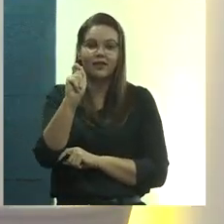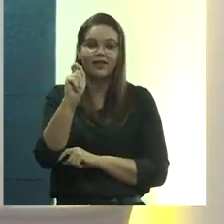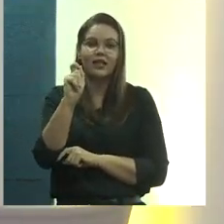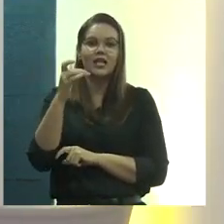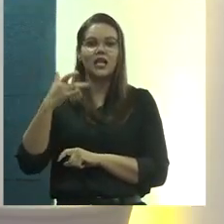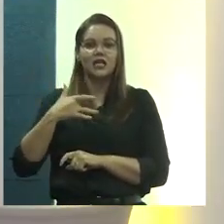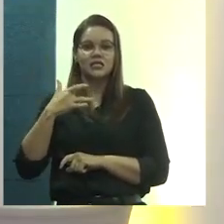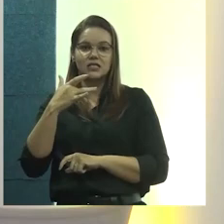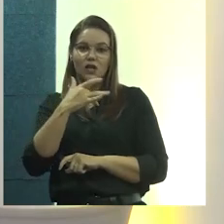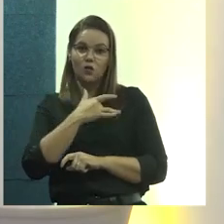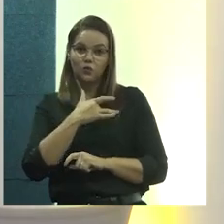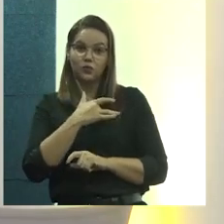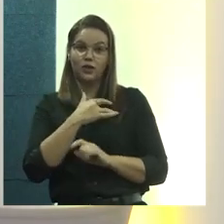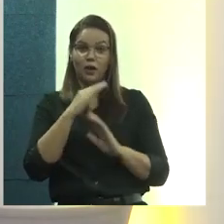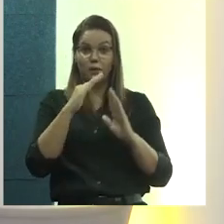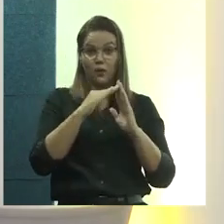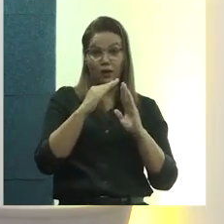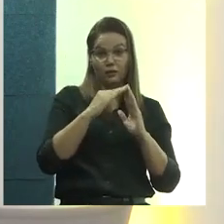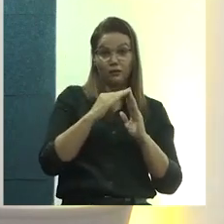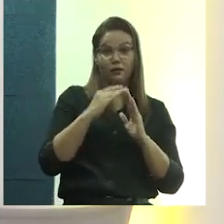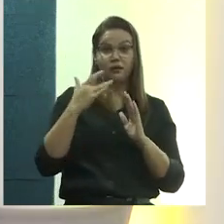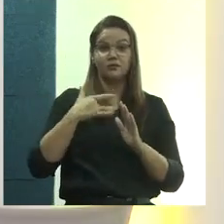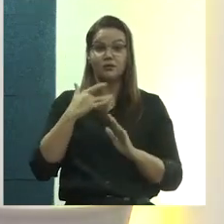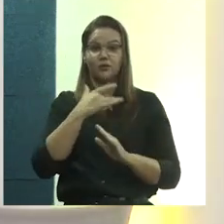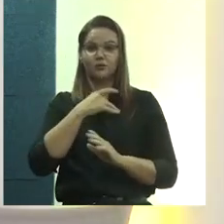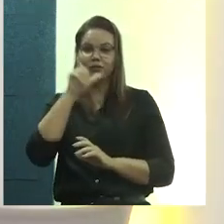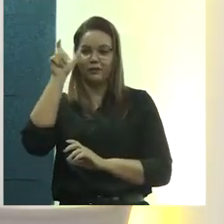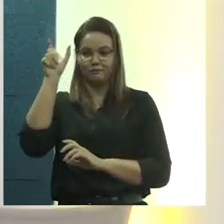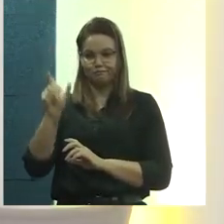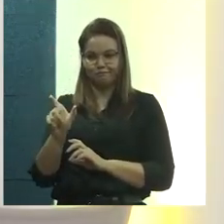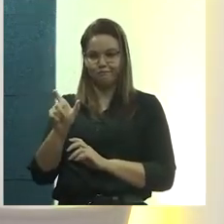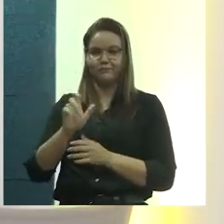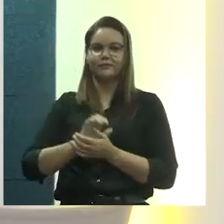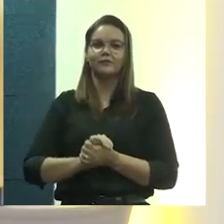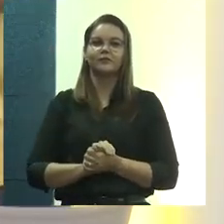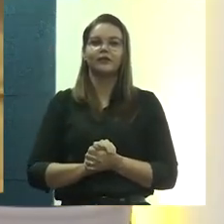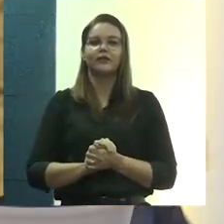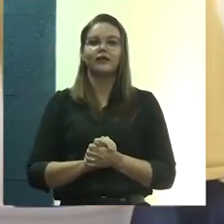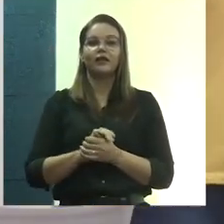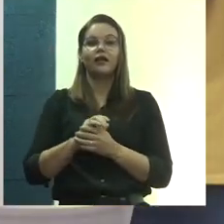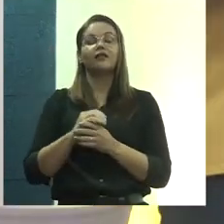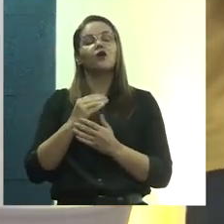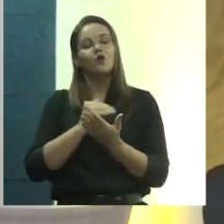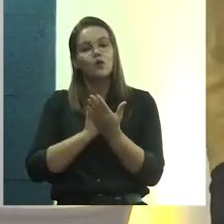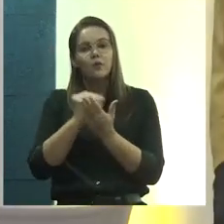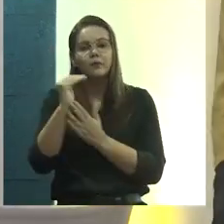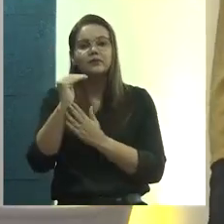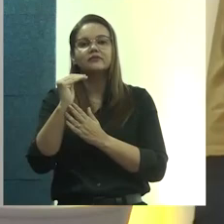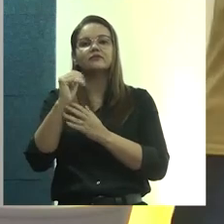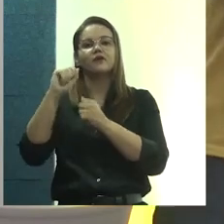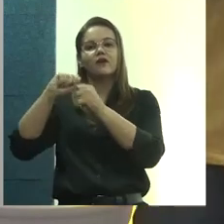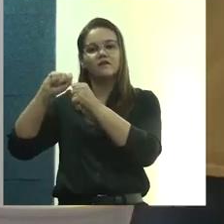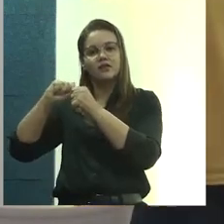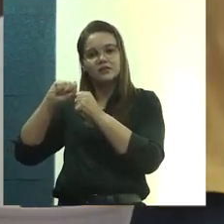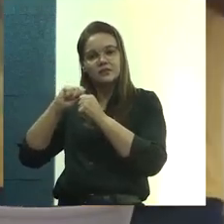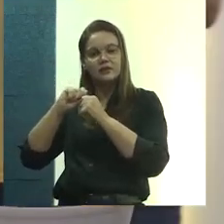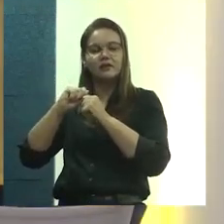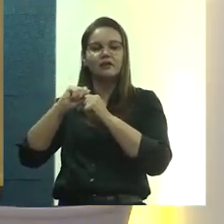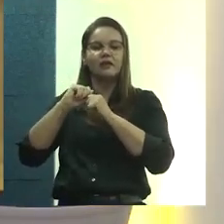saúde da moradia e saúde do morador. Então, a partir disso, a gente começou a desenvolver uma série de